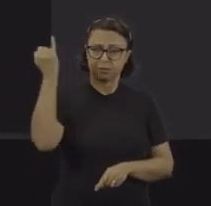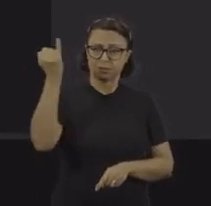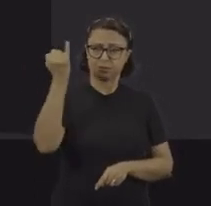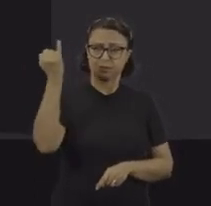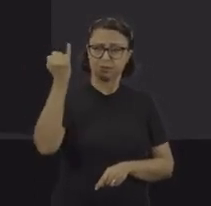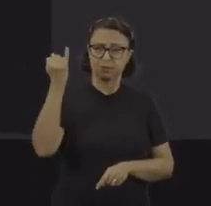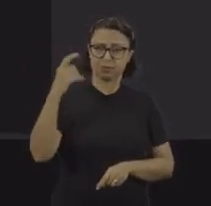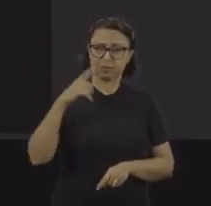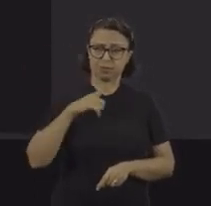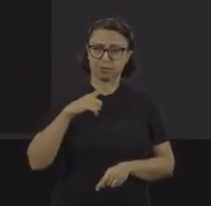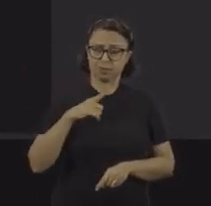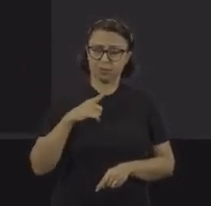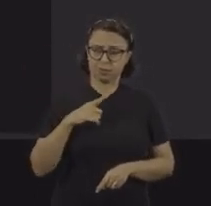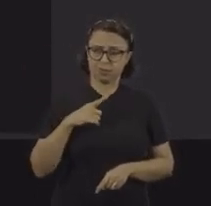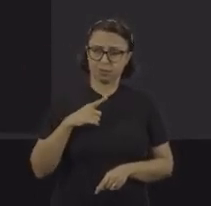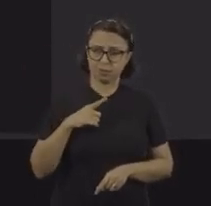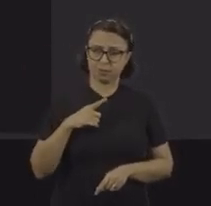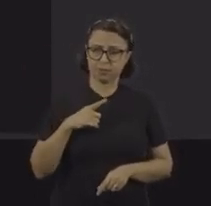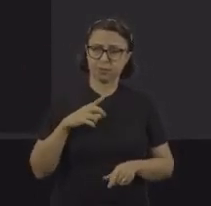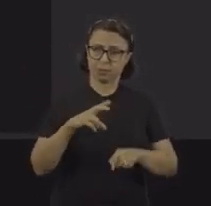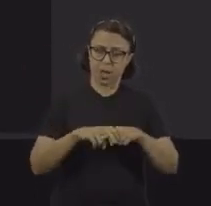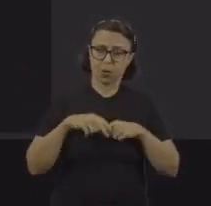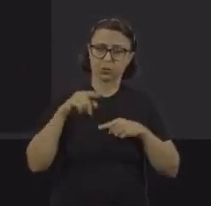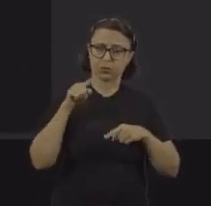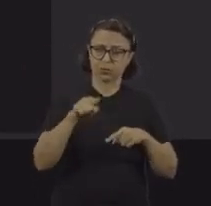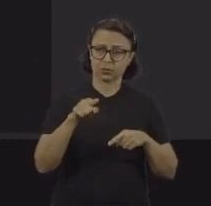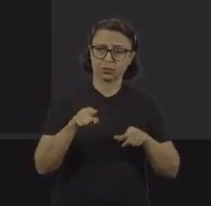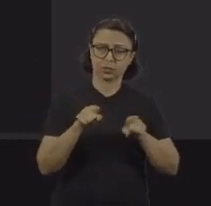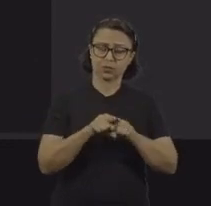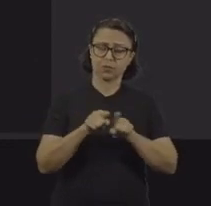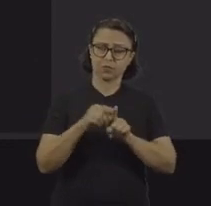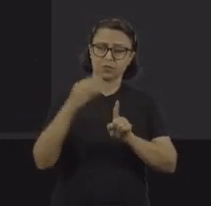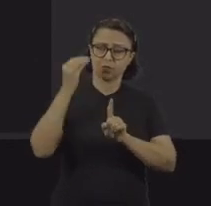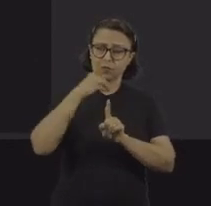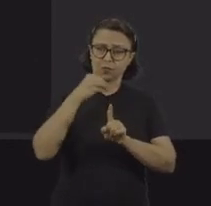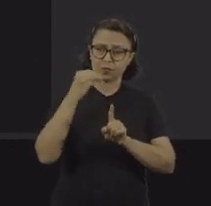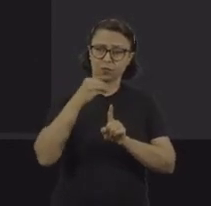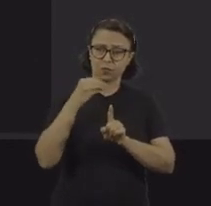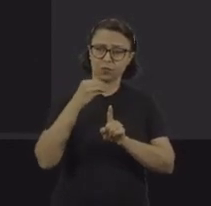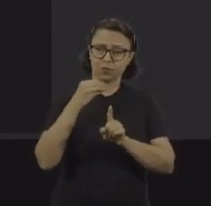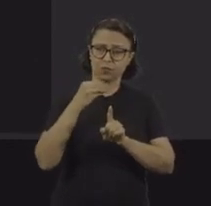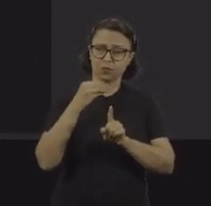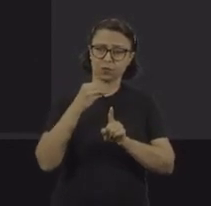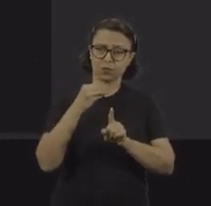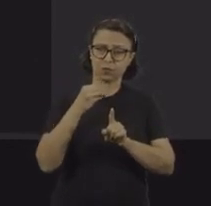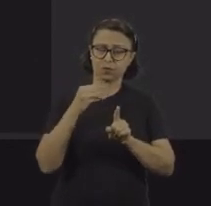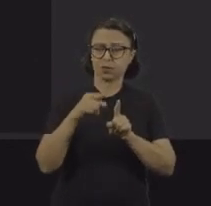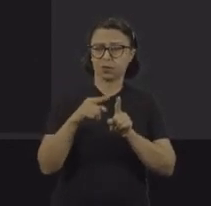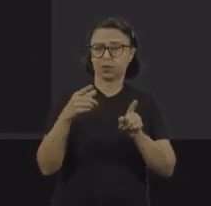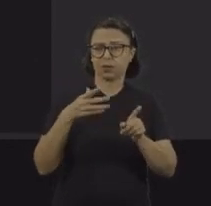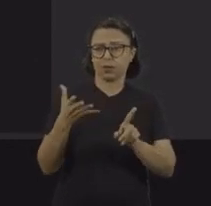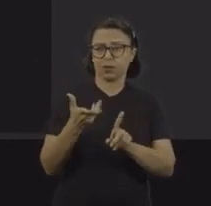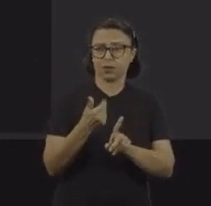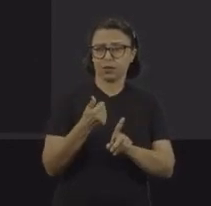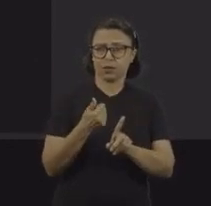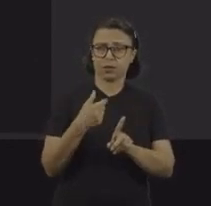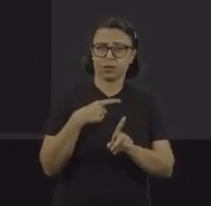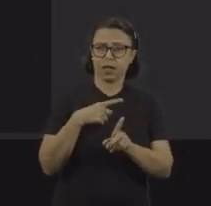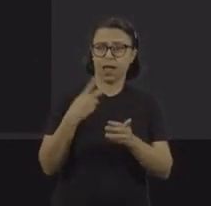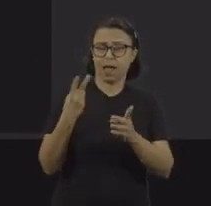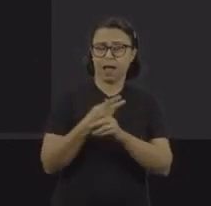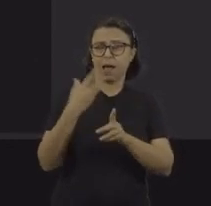ser percebido. E, por causa disso, por essa vulnerabilidade, ele é muito suscetível ao aliciamento,